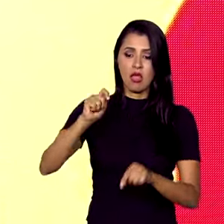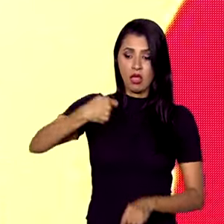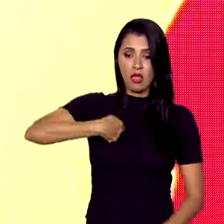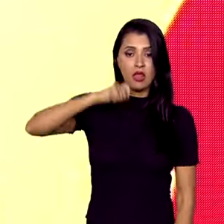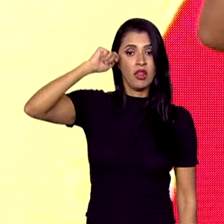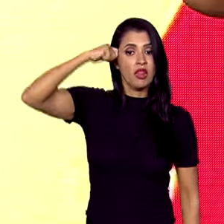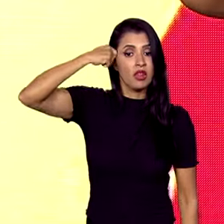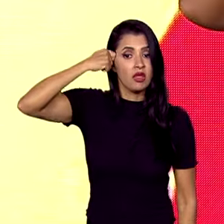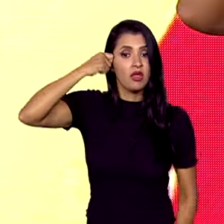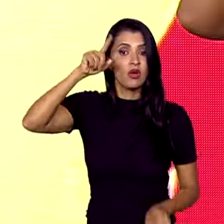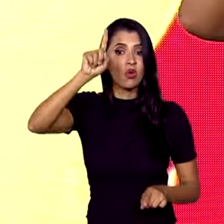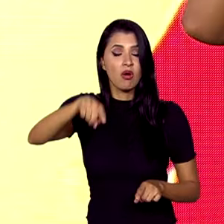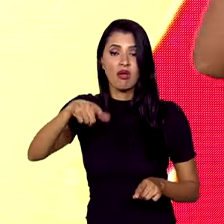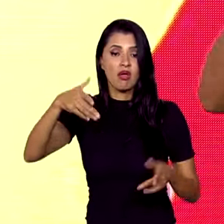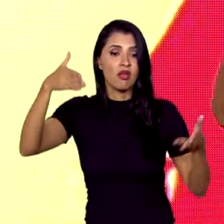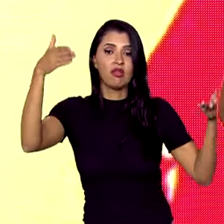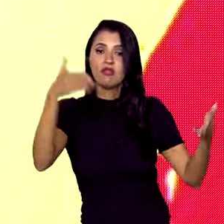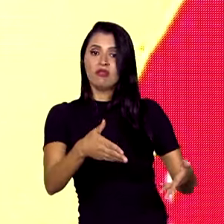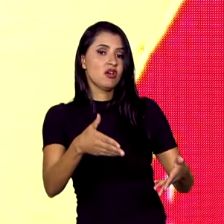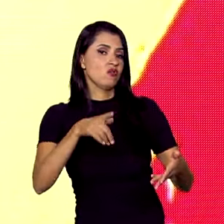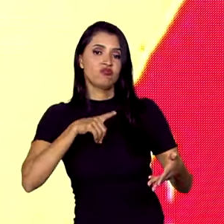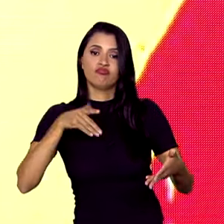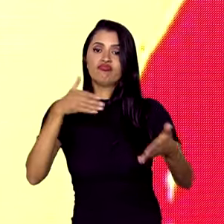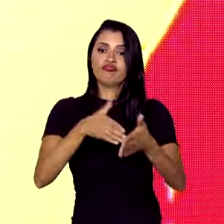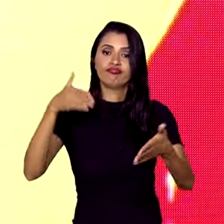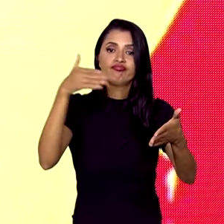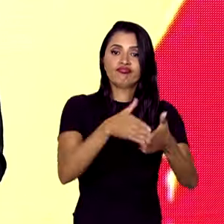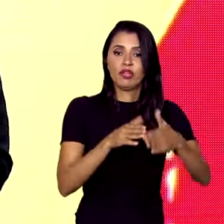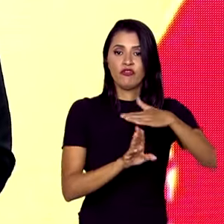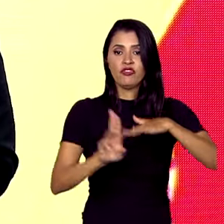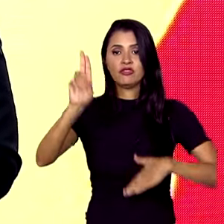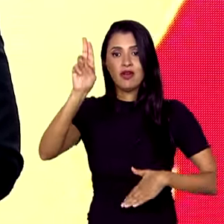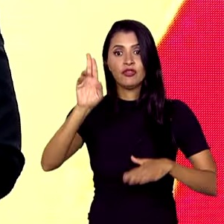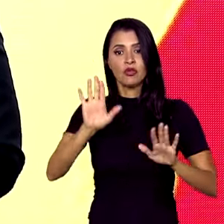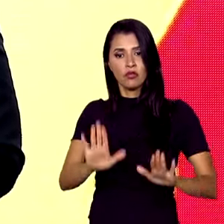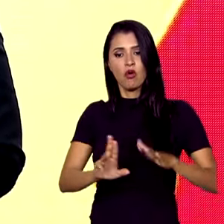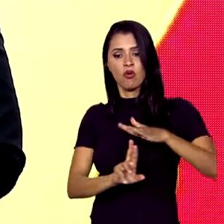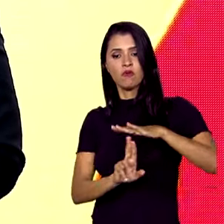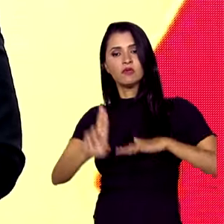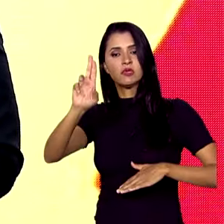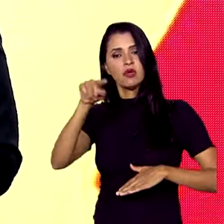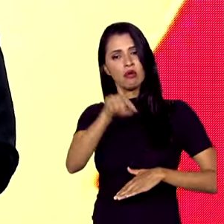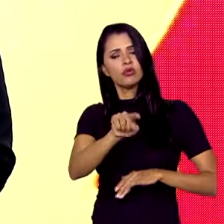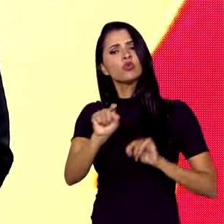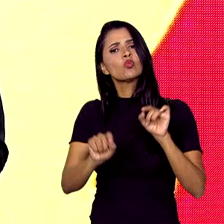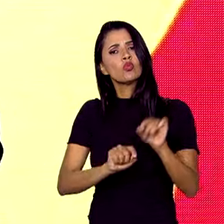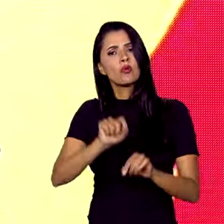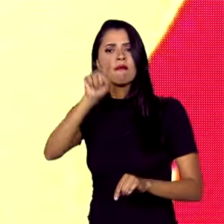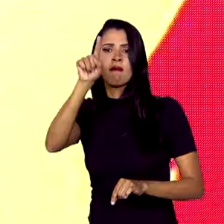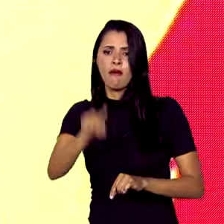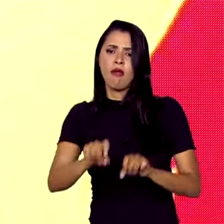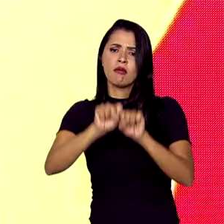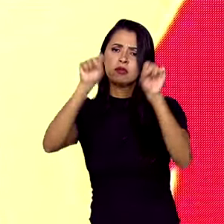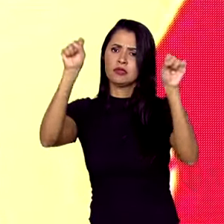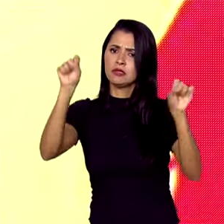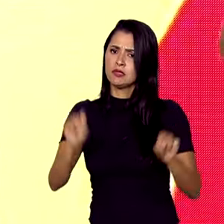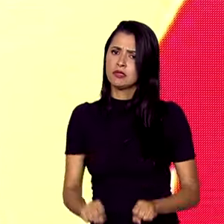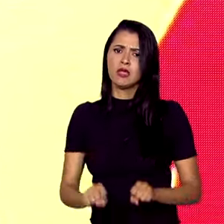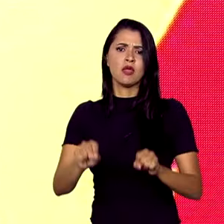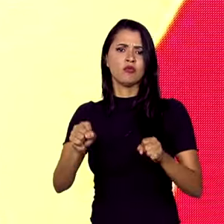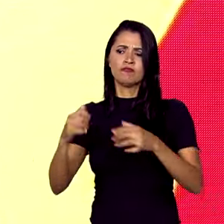era justamente não estar na universidade. Portanto, a universidade é um sistema de